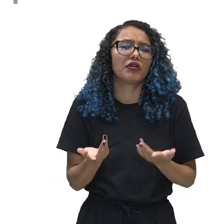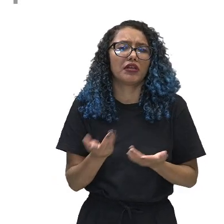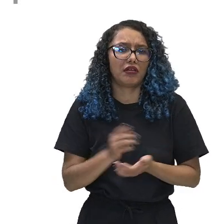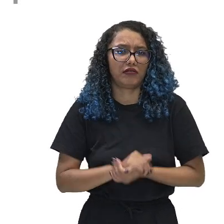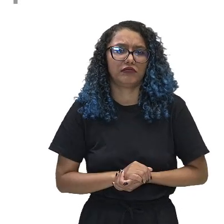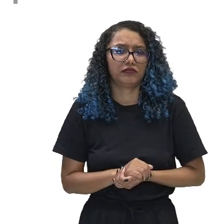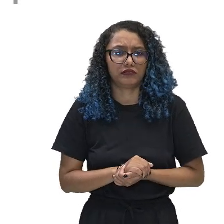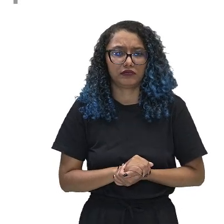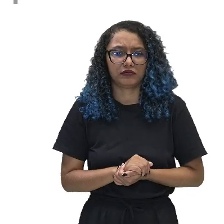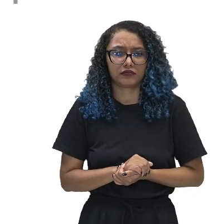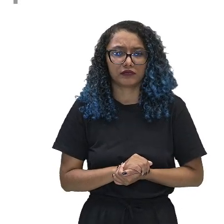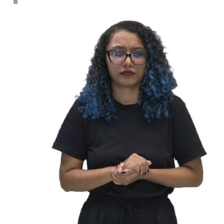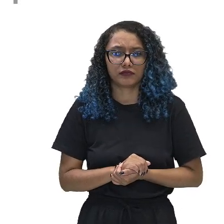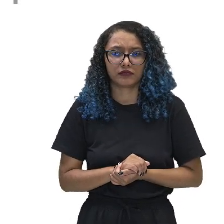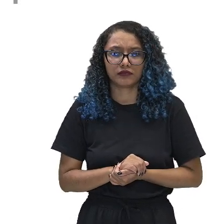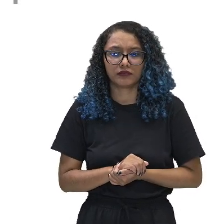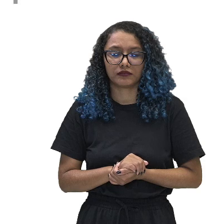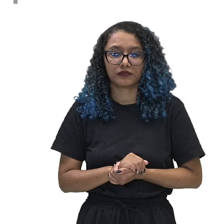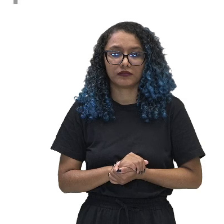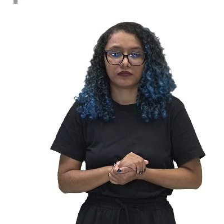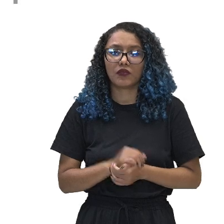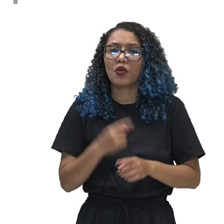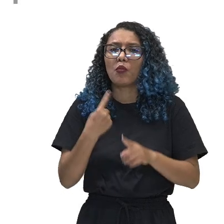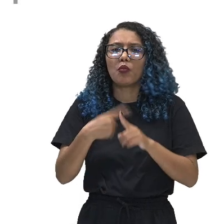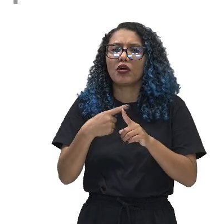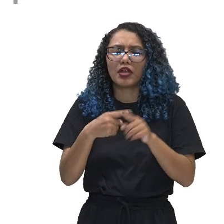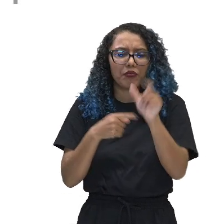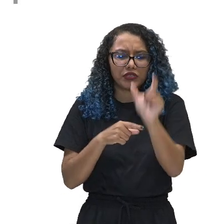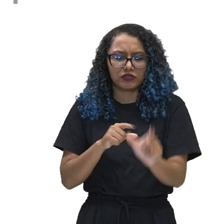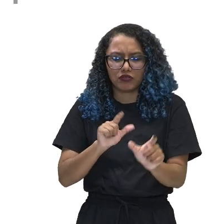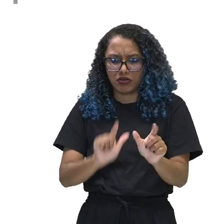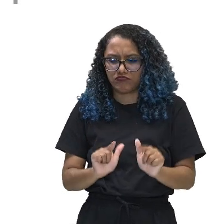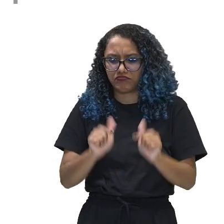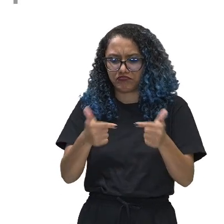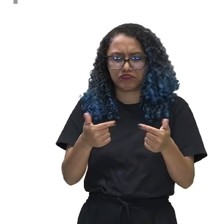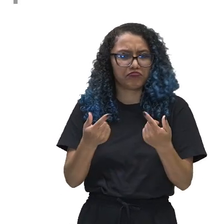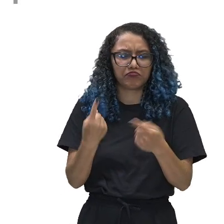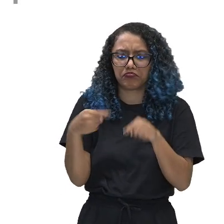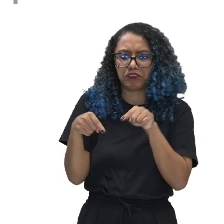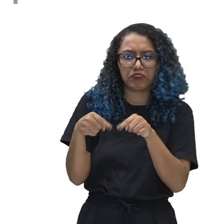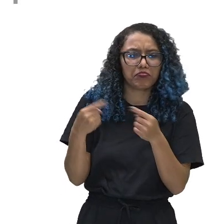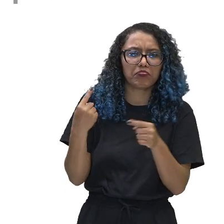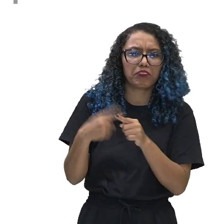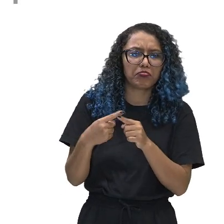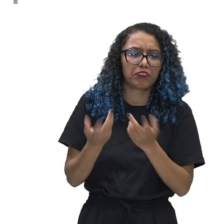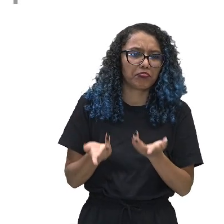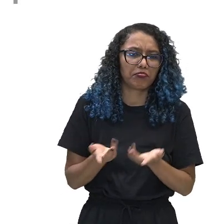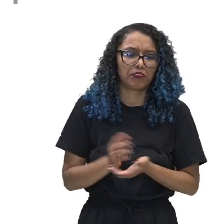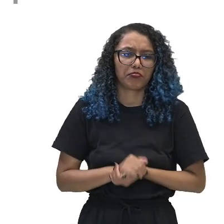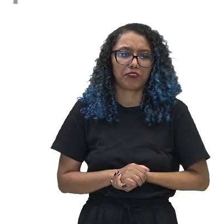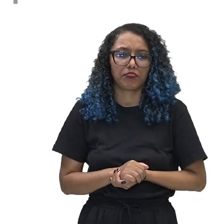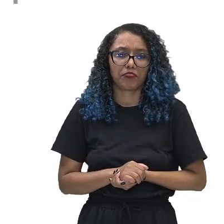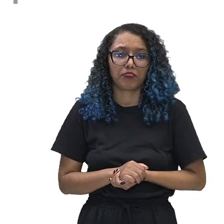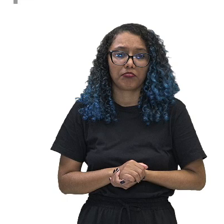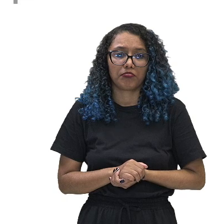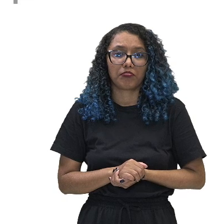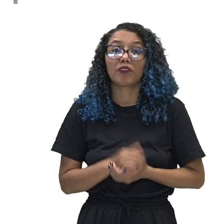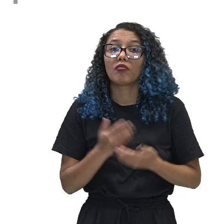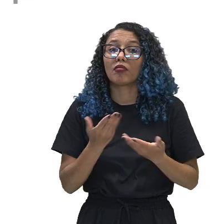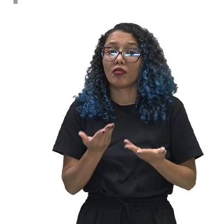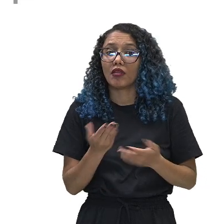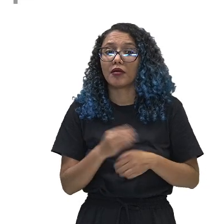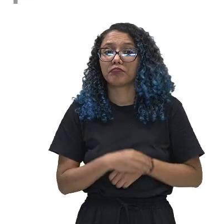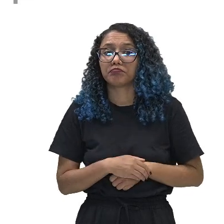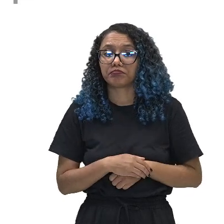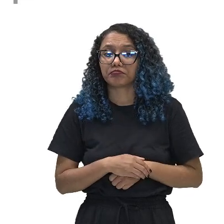indivíduo agiu dessa maneira? Então, essa questão é que a sociologia vai buscar.